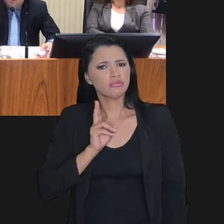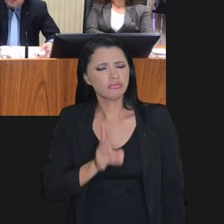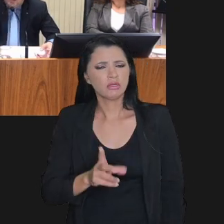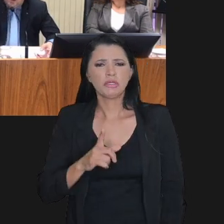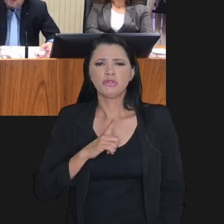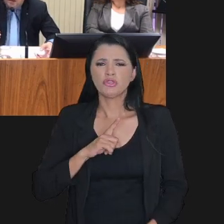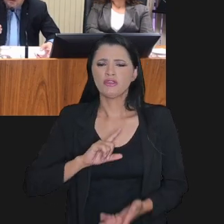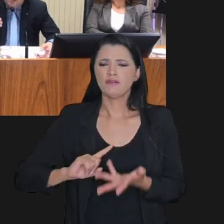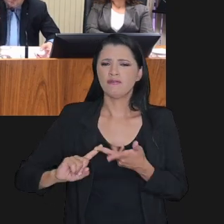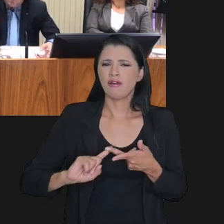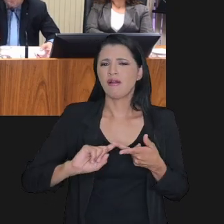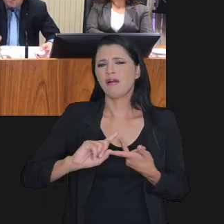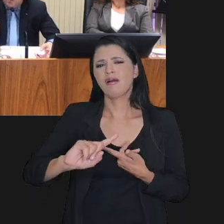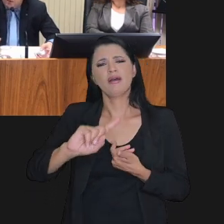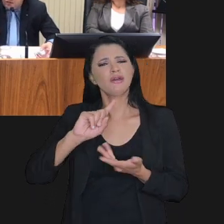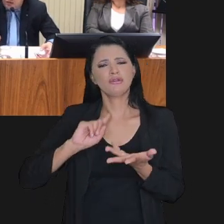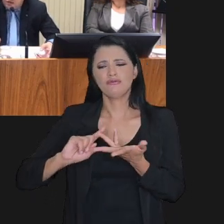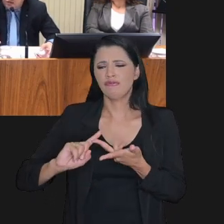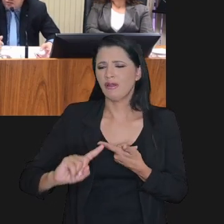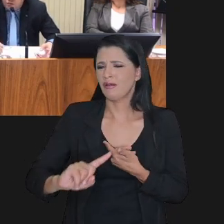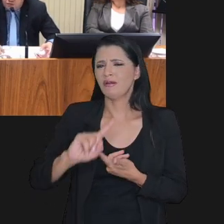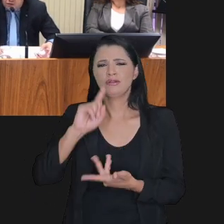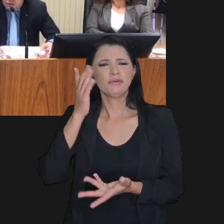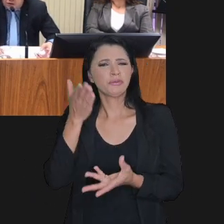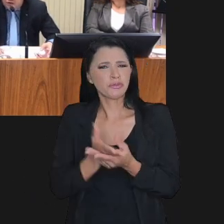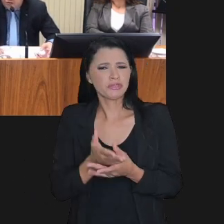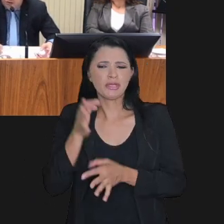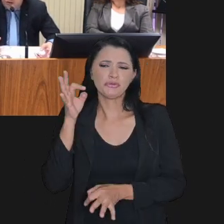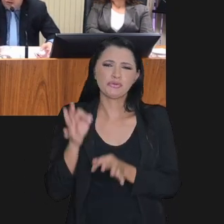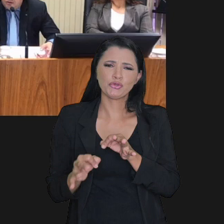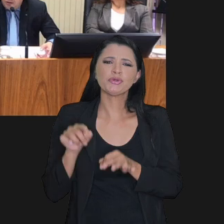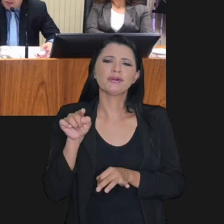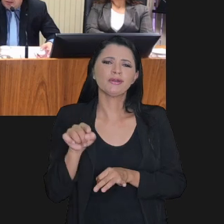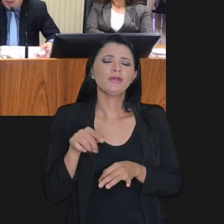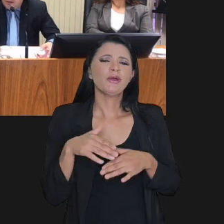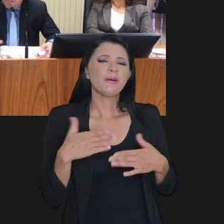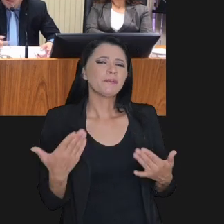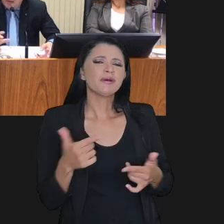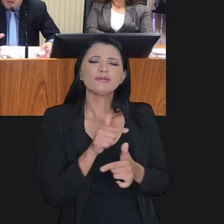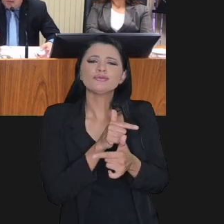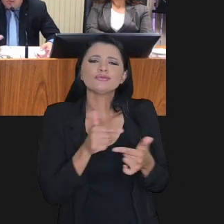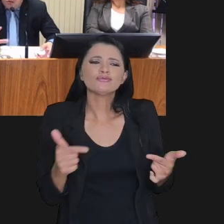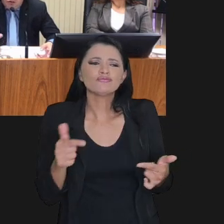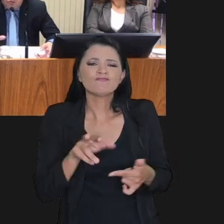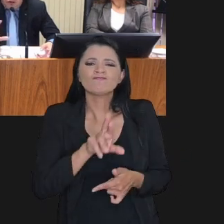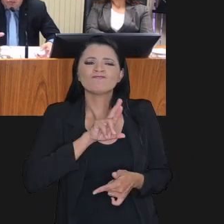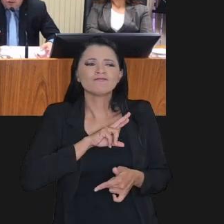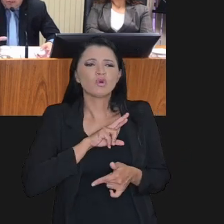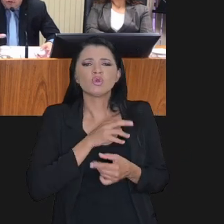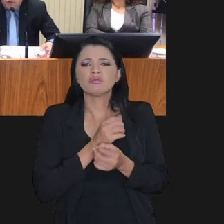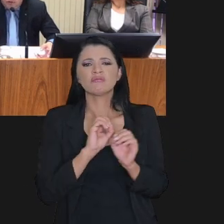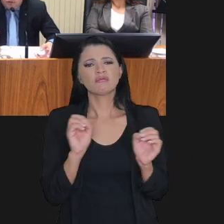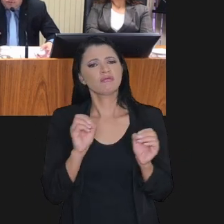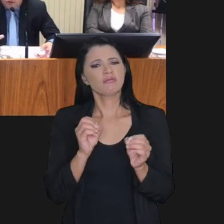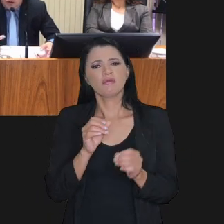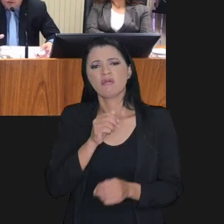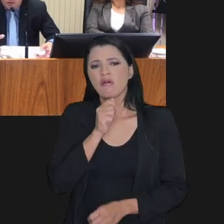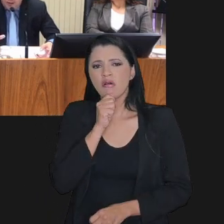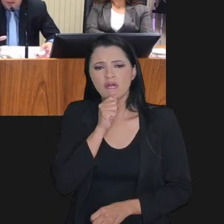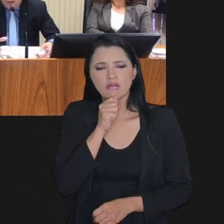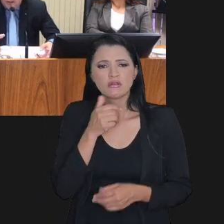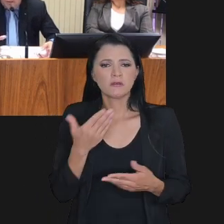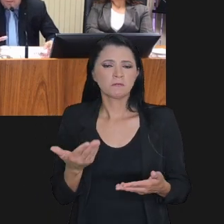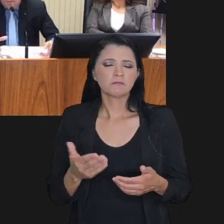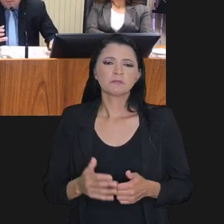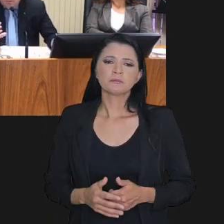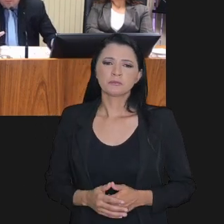tema recorrente, um tema que tinha muitos processos em julgamento, e que não tinha uma solução para o caso.